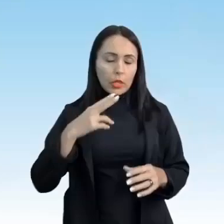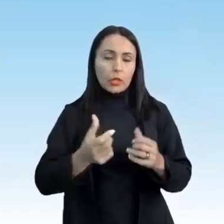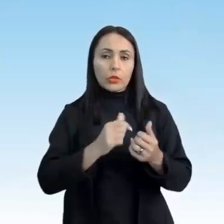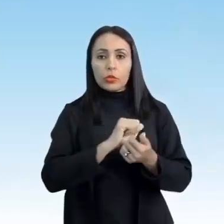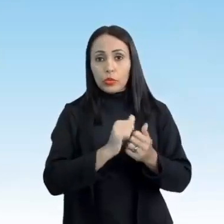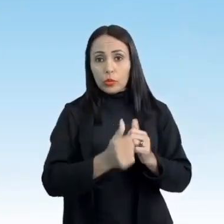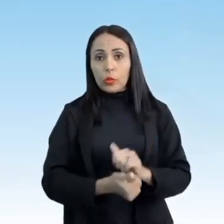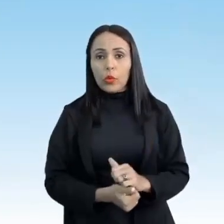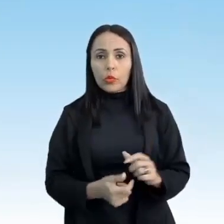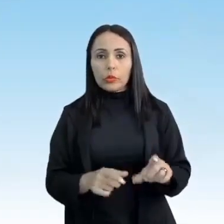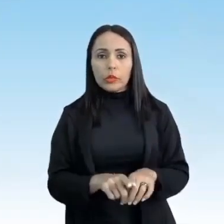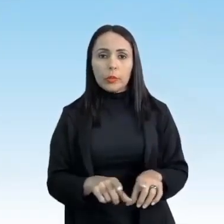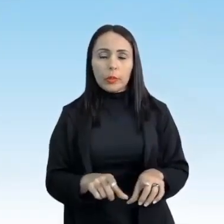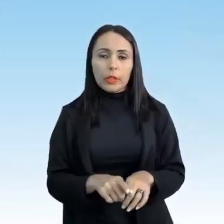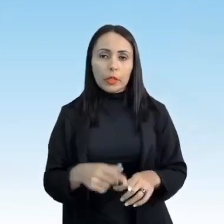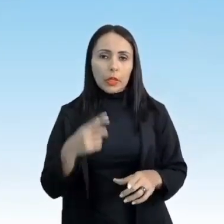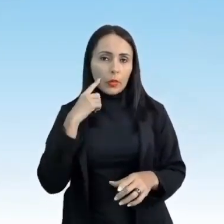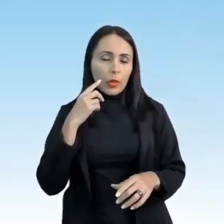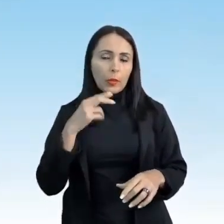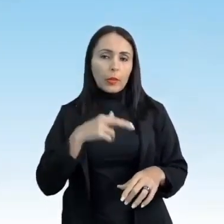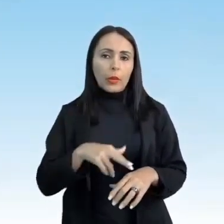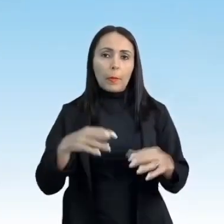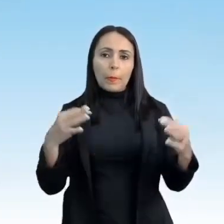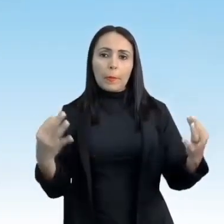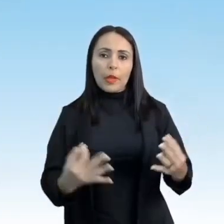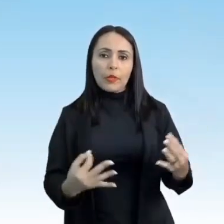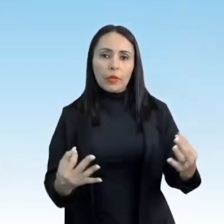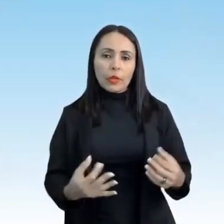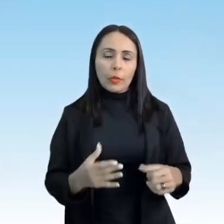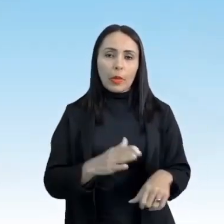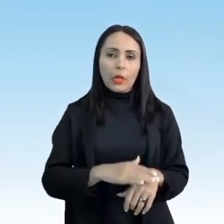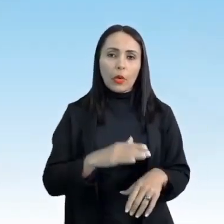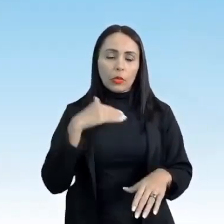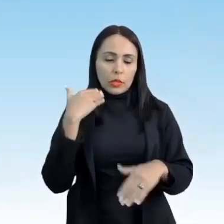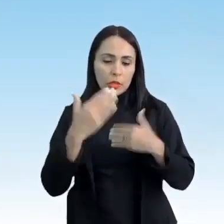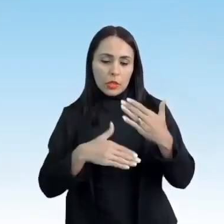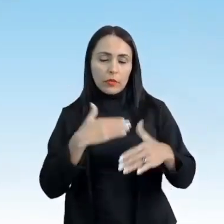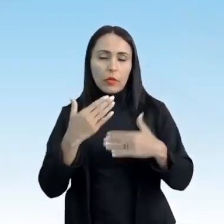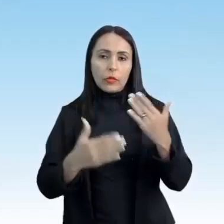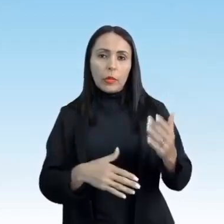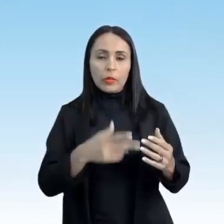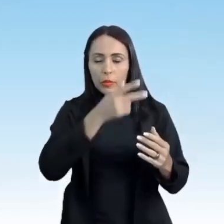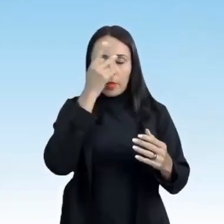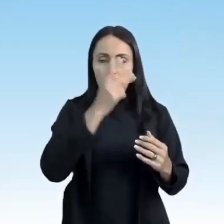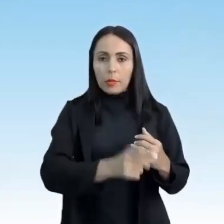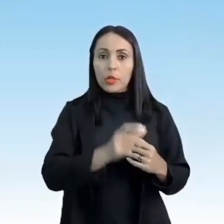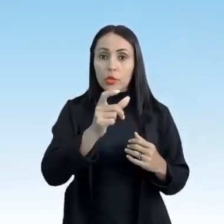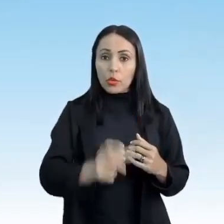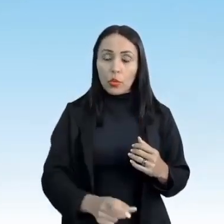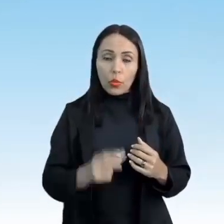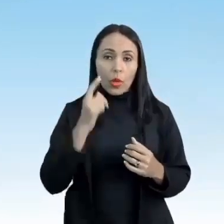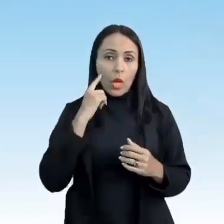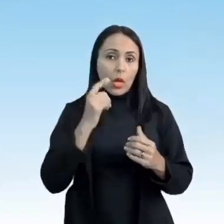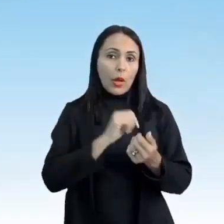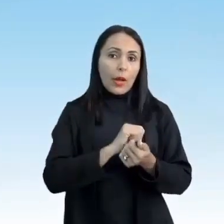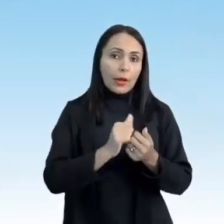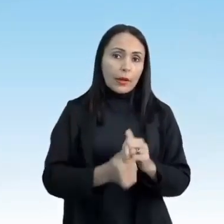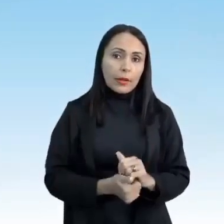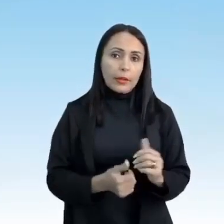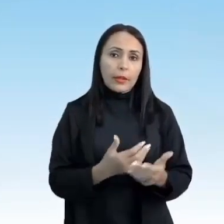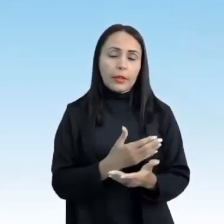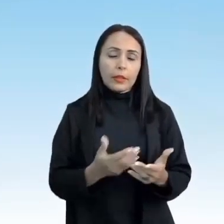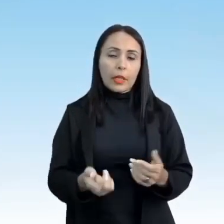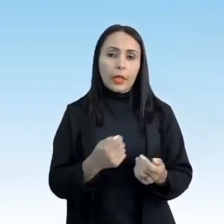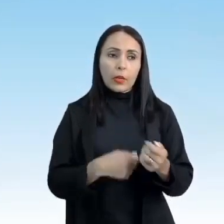é uma ação motora perfeita que proporciona o maior nível de desenvolvimento do atleta da forma mais objetiva e